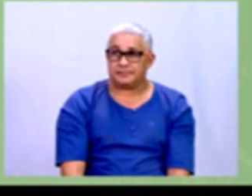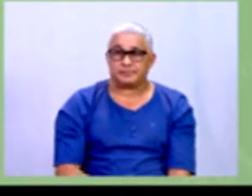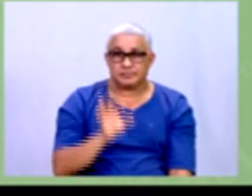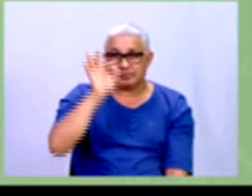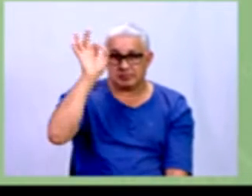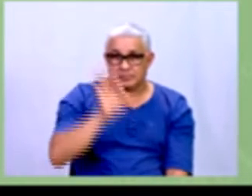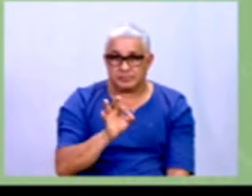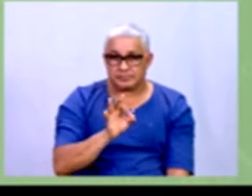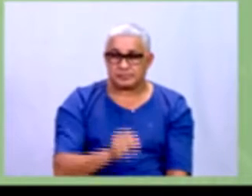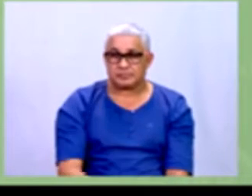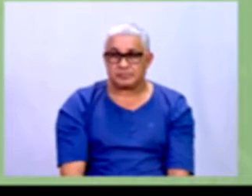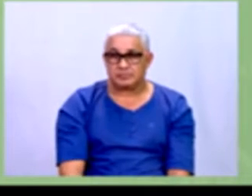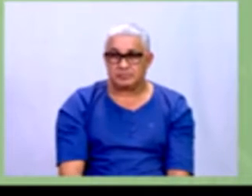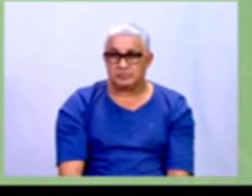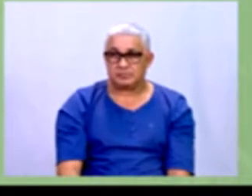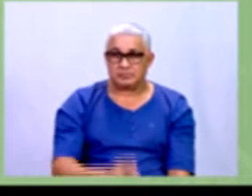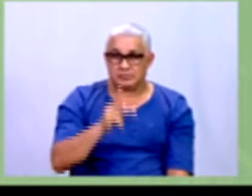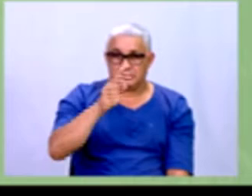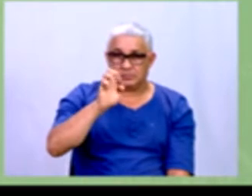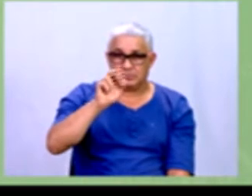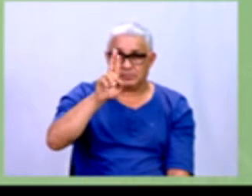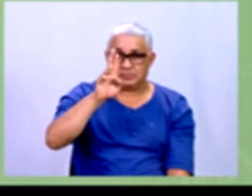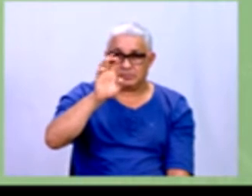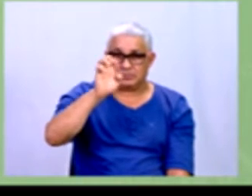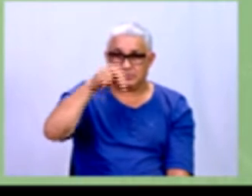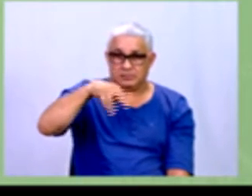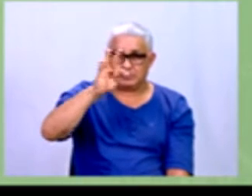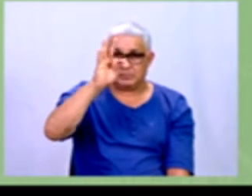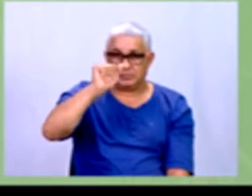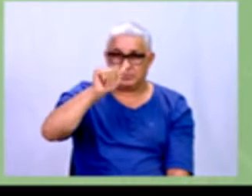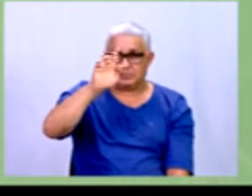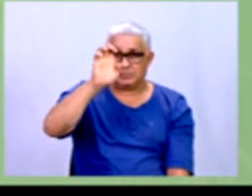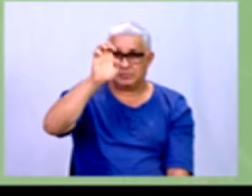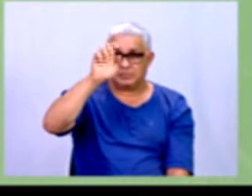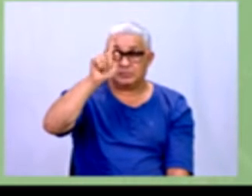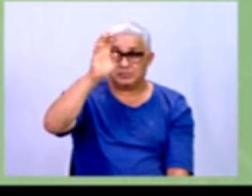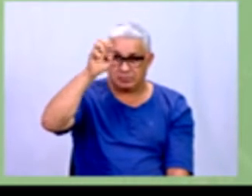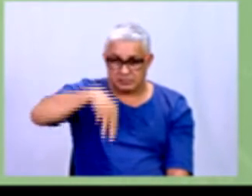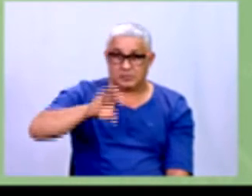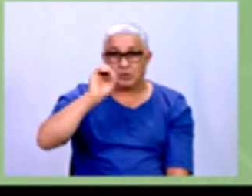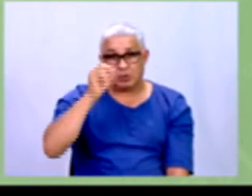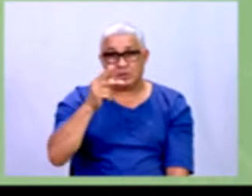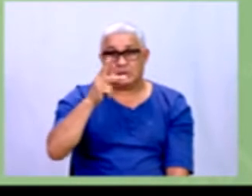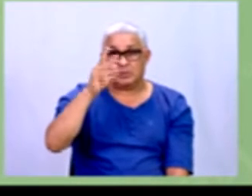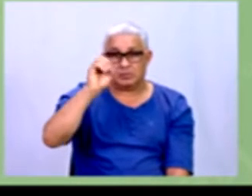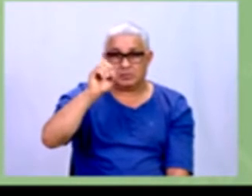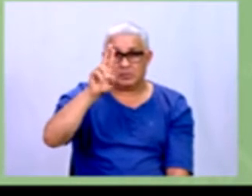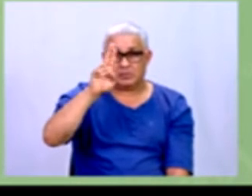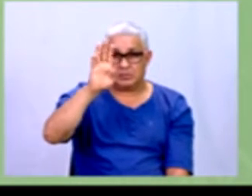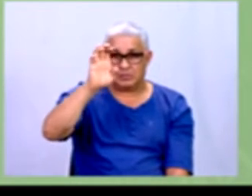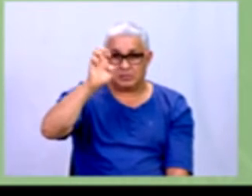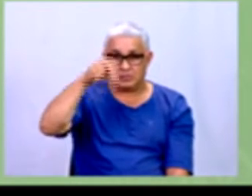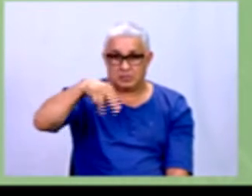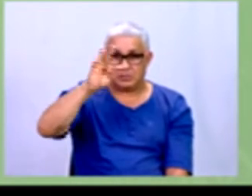Porcentagem. A percentagem ou porcentagem é uma medida de razão com base 100, é um modo de